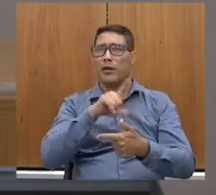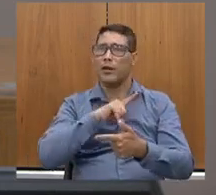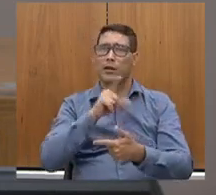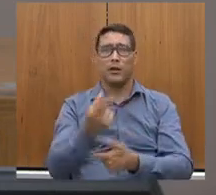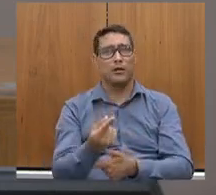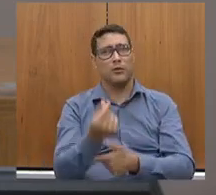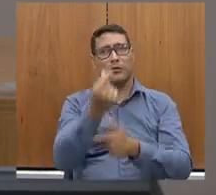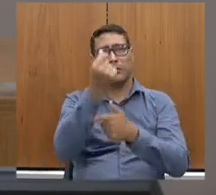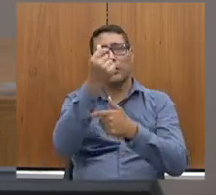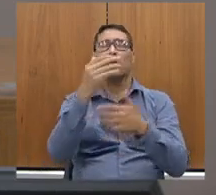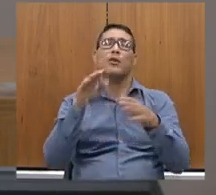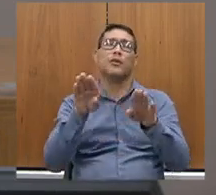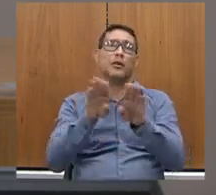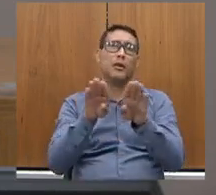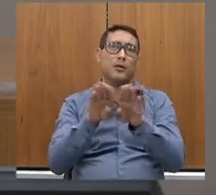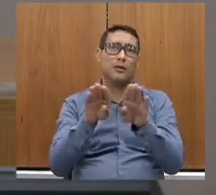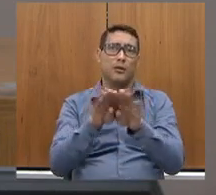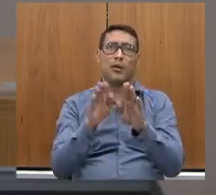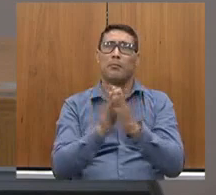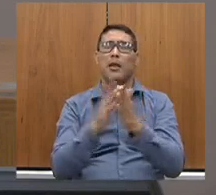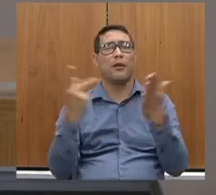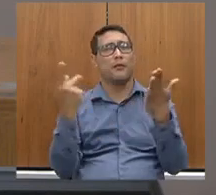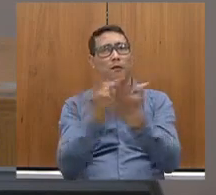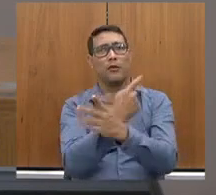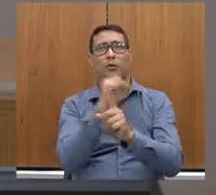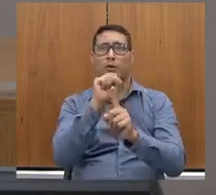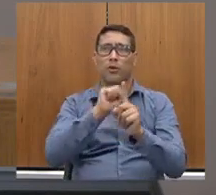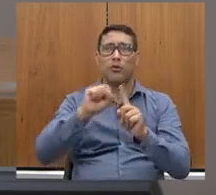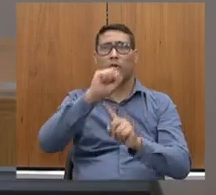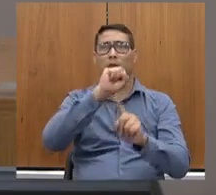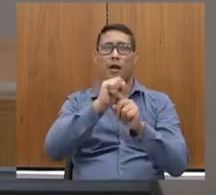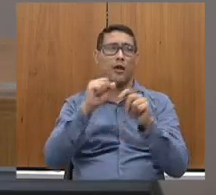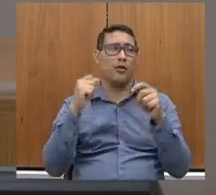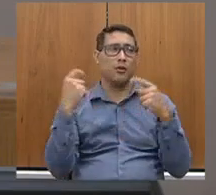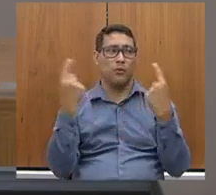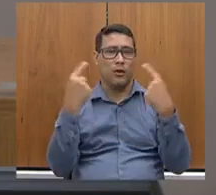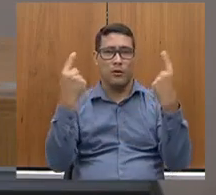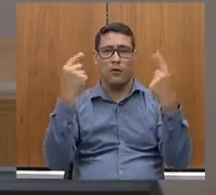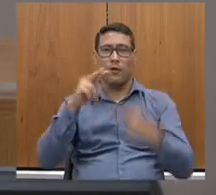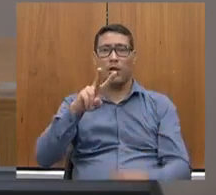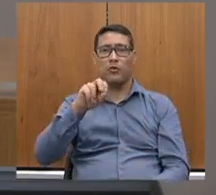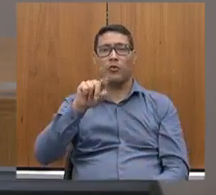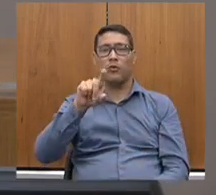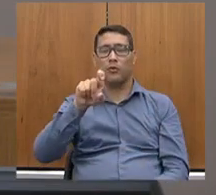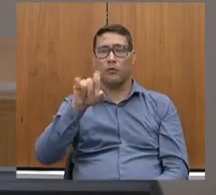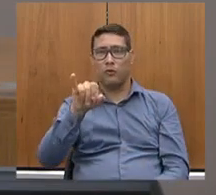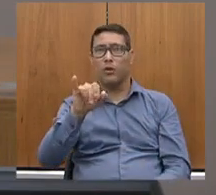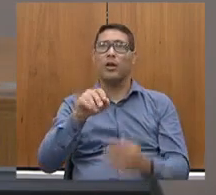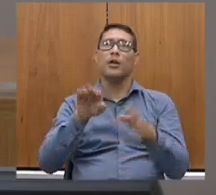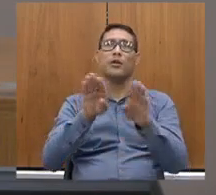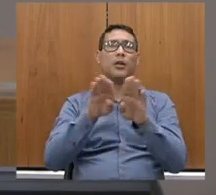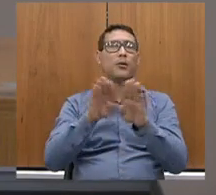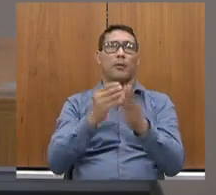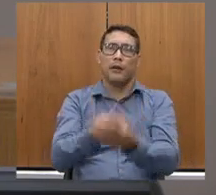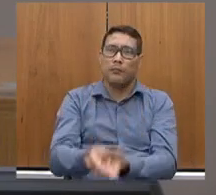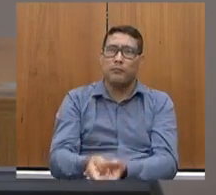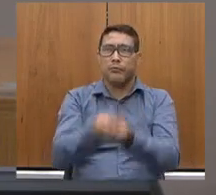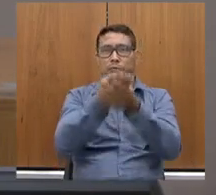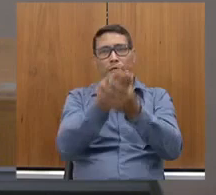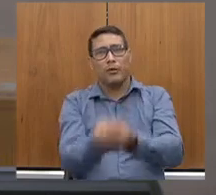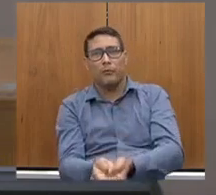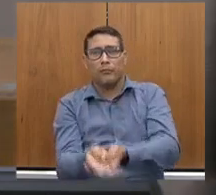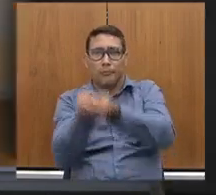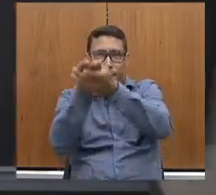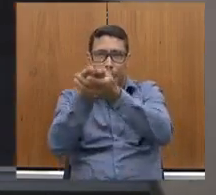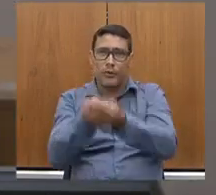eventos sociais e eventos esportivos, como o vôlei, que é, historicamente, quem não se lembra dos jogos